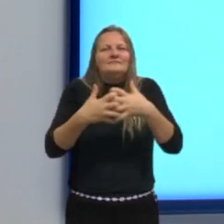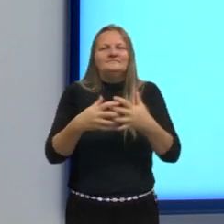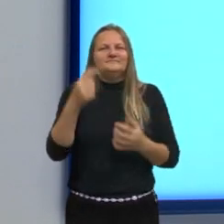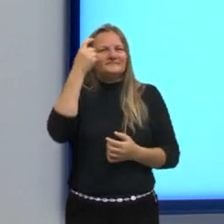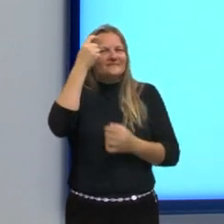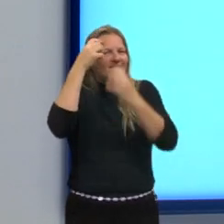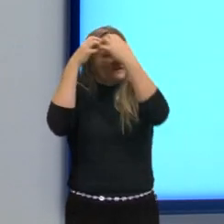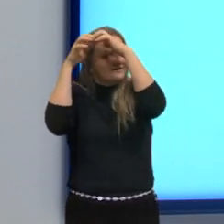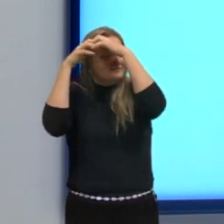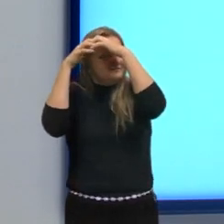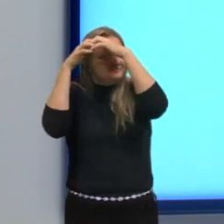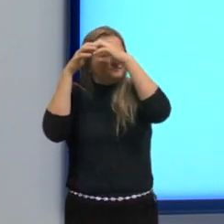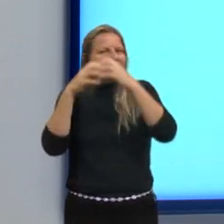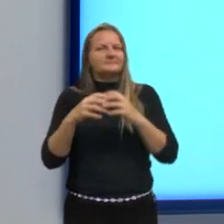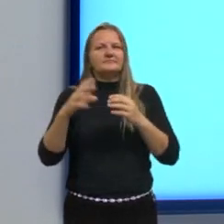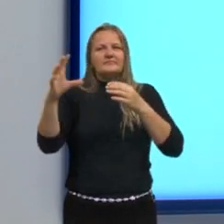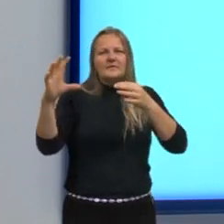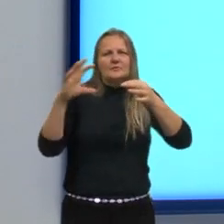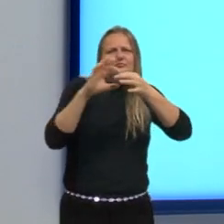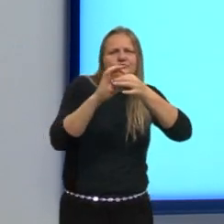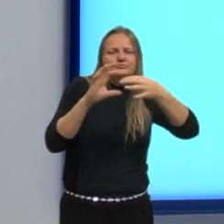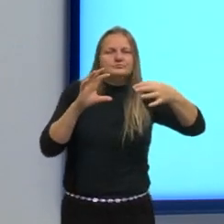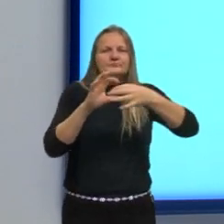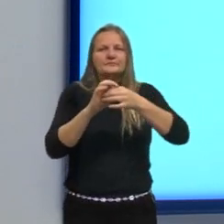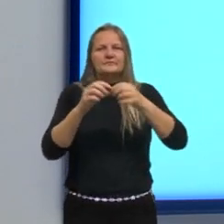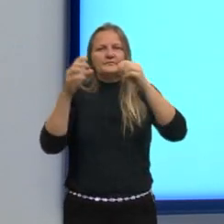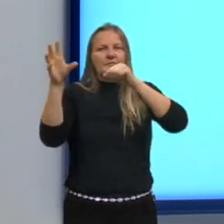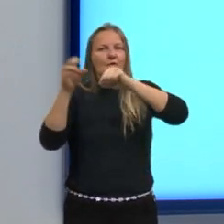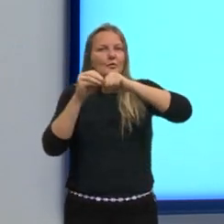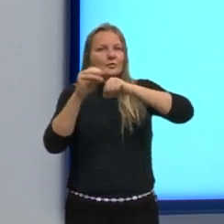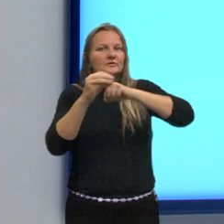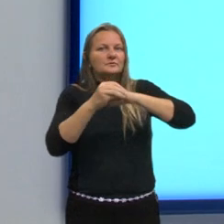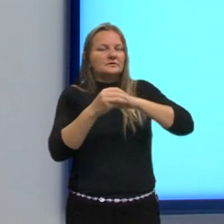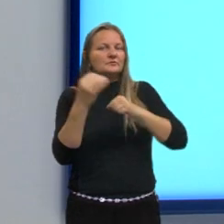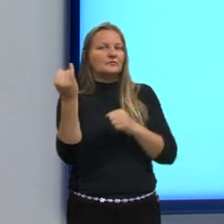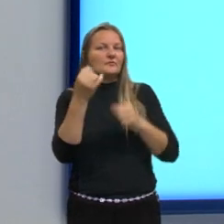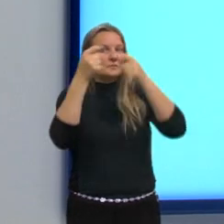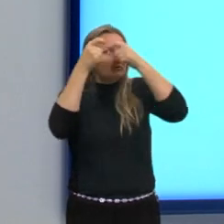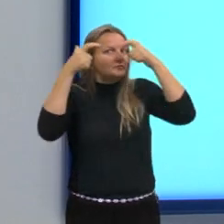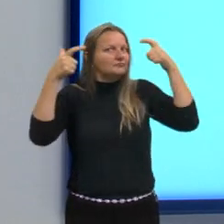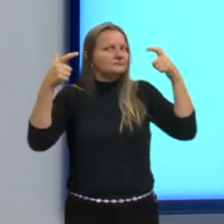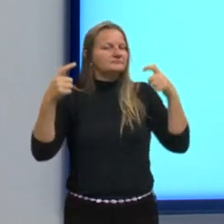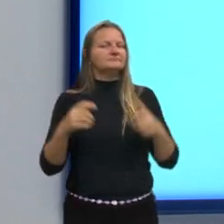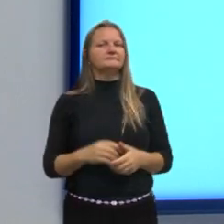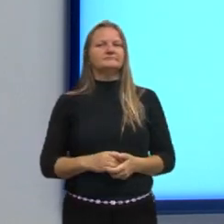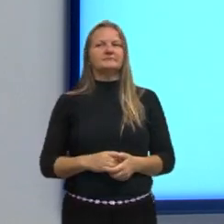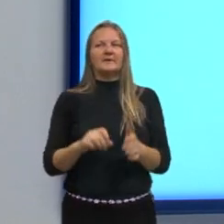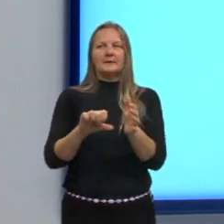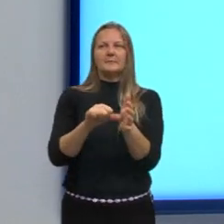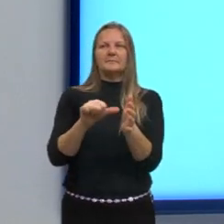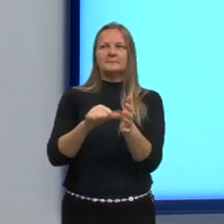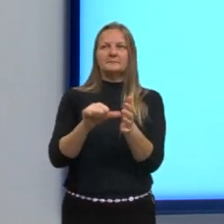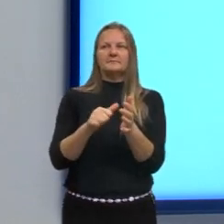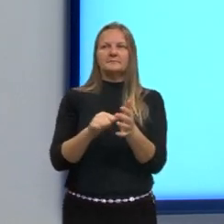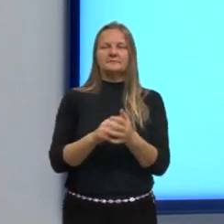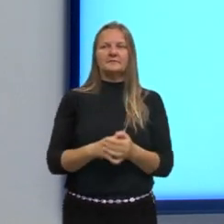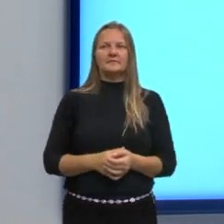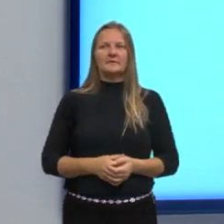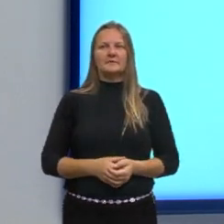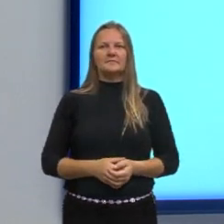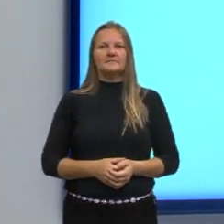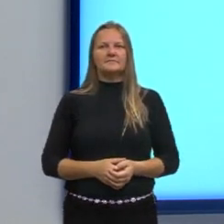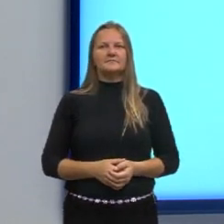o cérebro para associar aí os conhecimentos, as informações? Primeiro, nós temos a